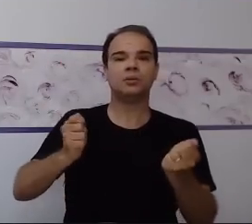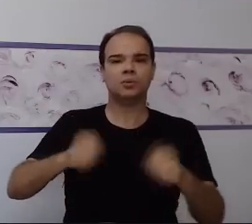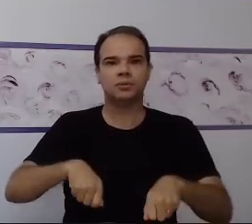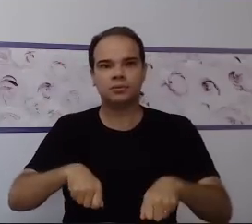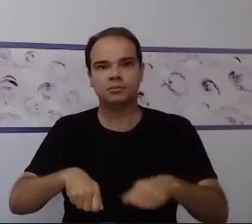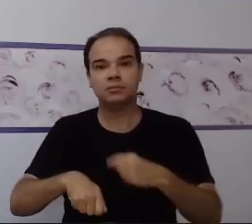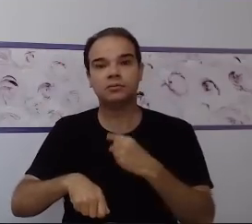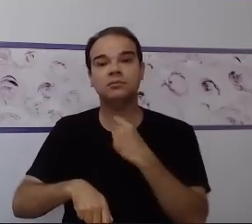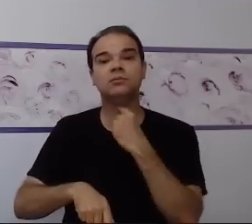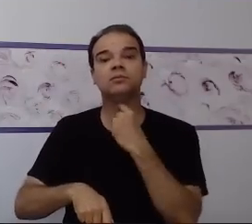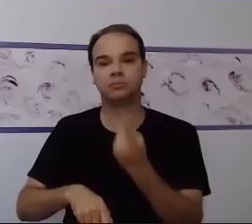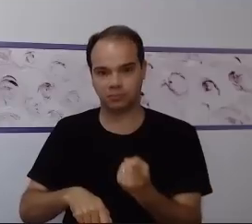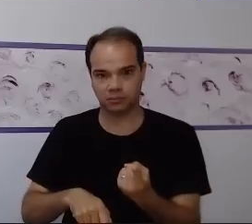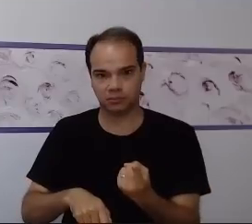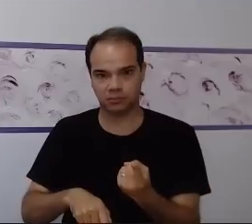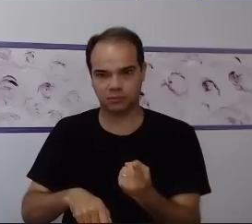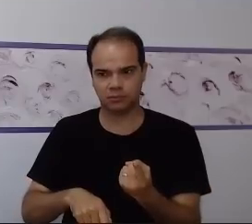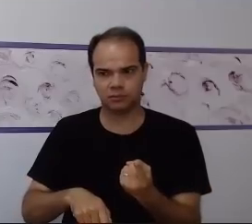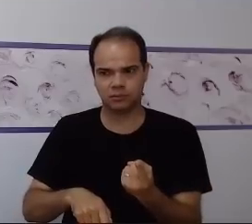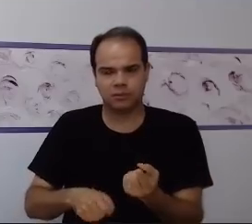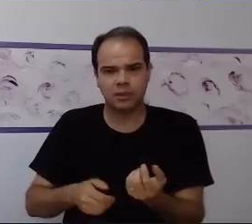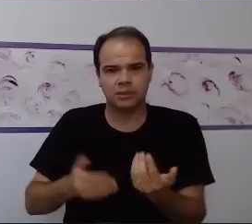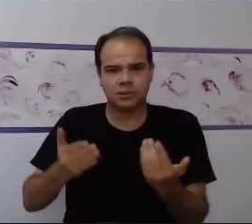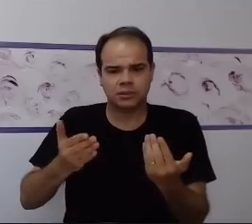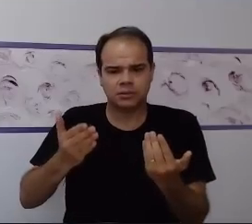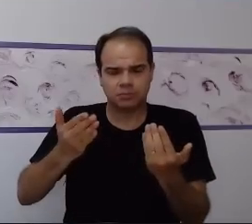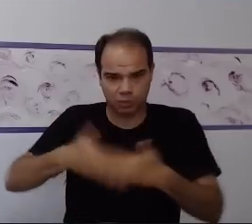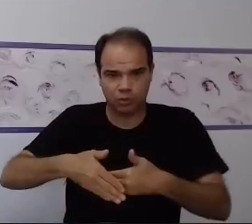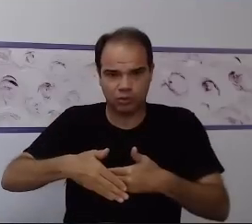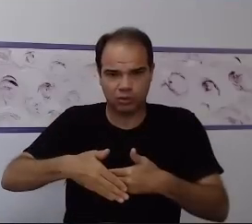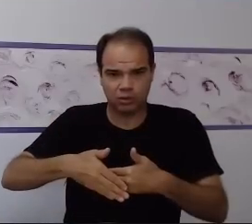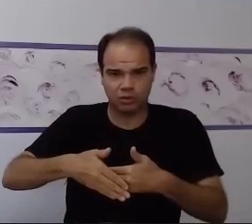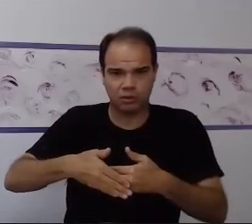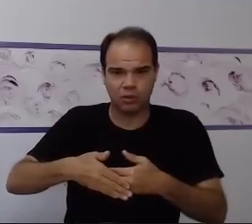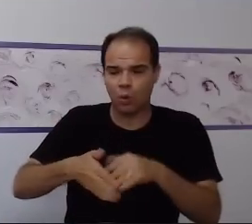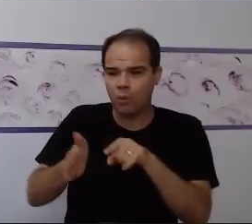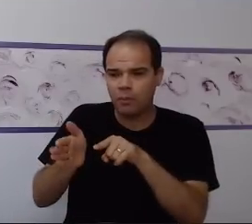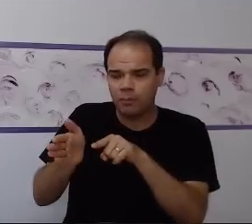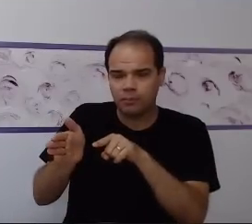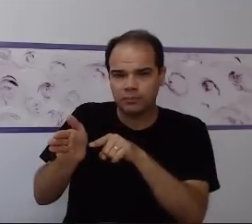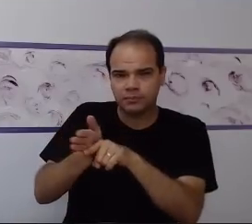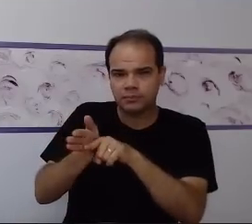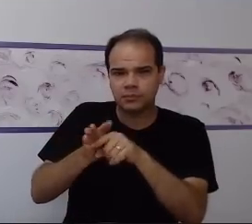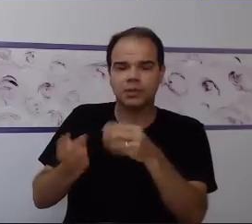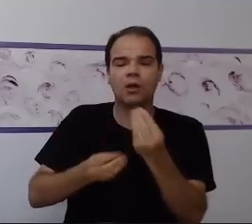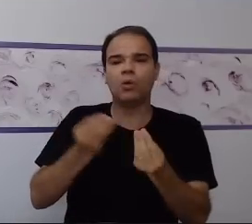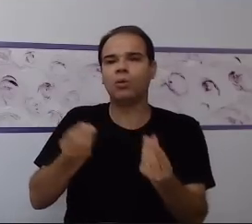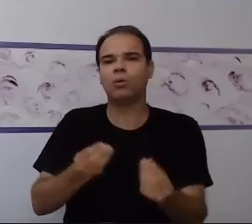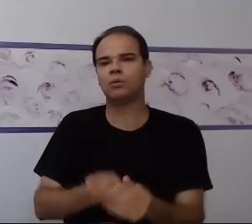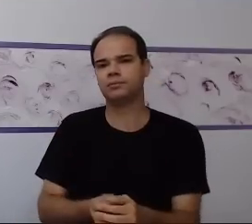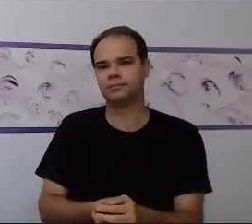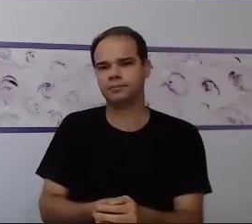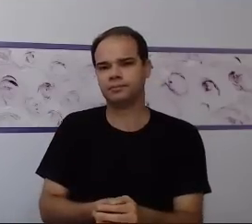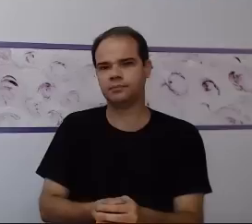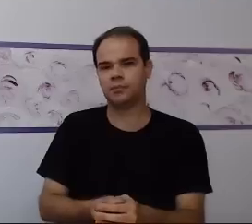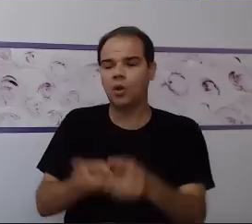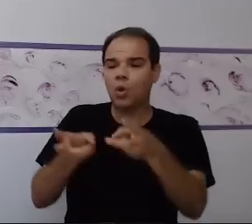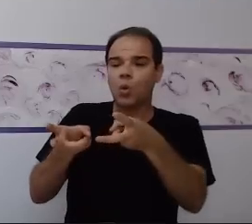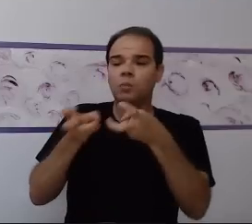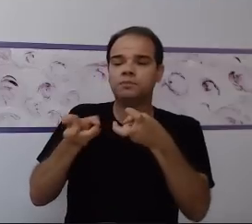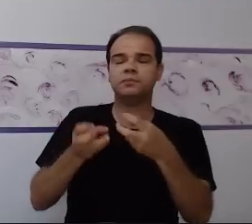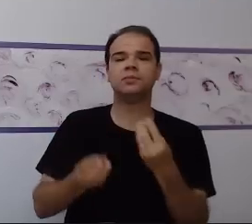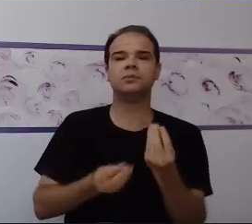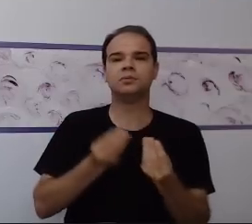Então, de que maneira fazer essa avaliação individualizada? De que maneira observar esse indivíduo nos seus